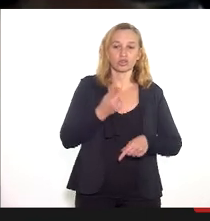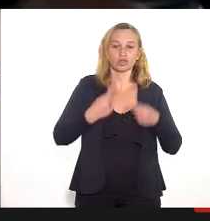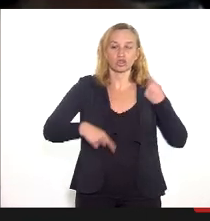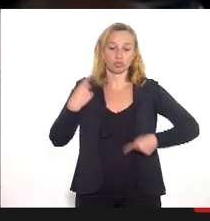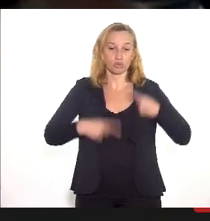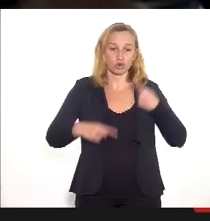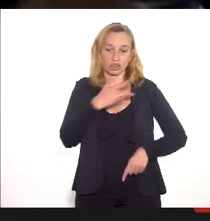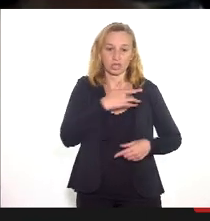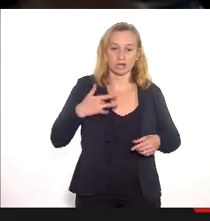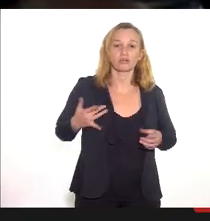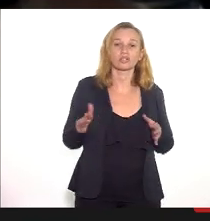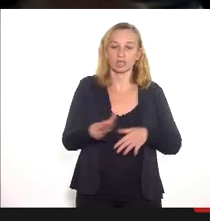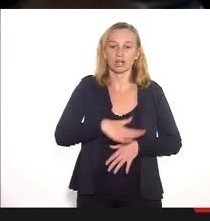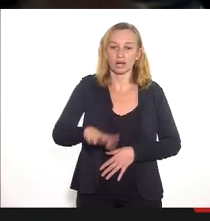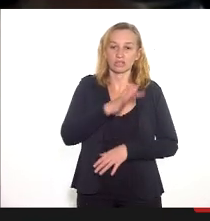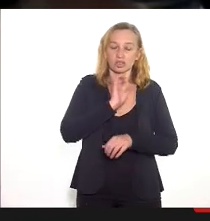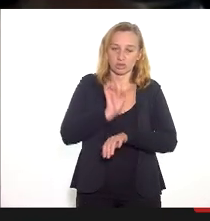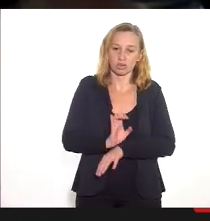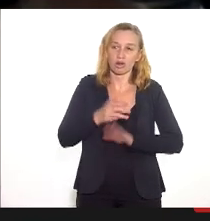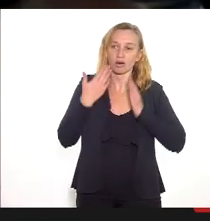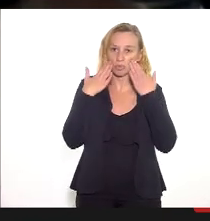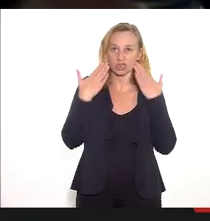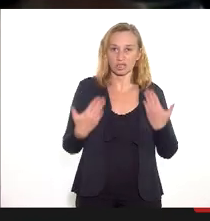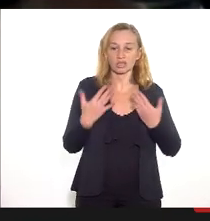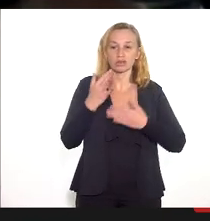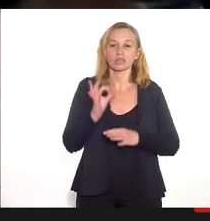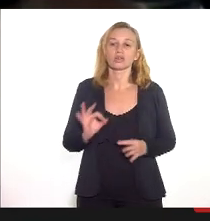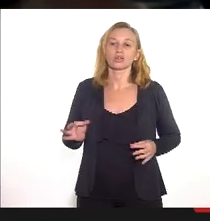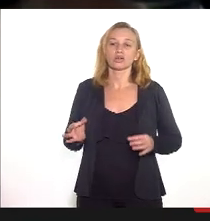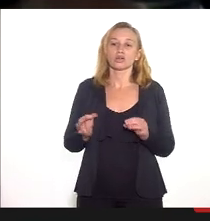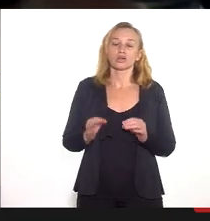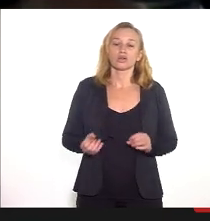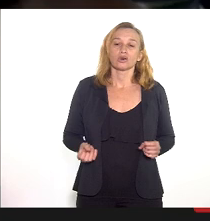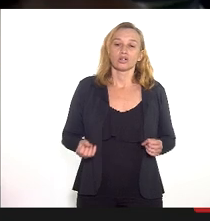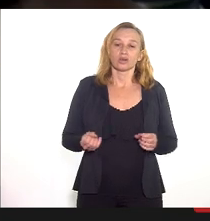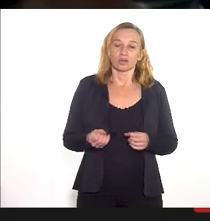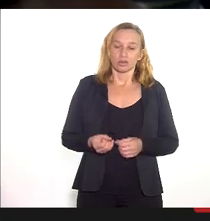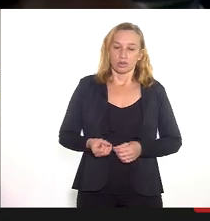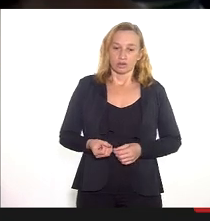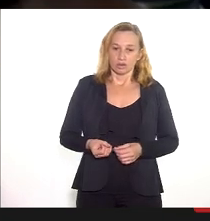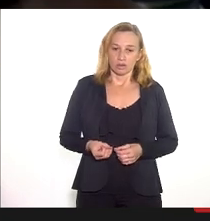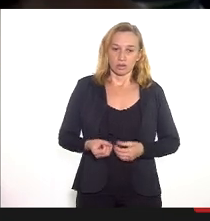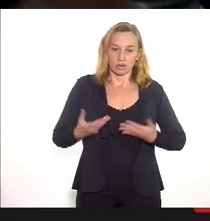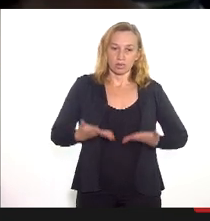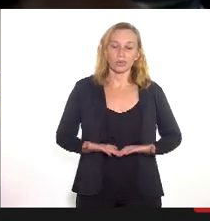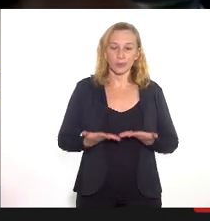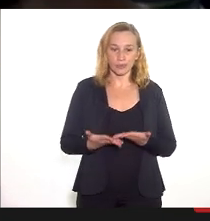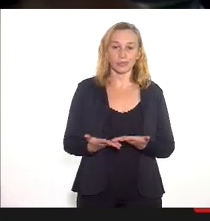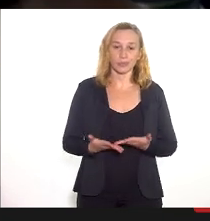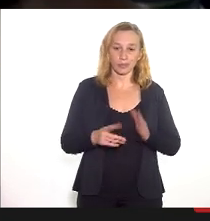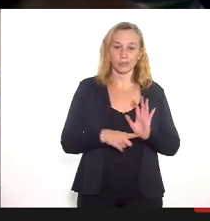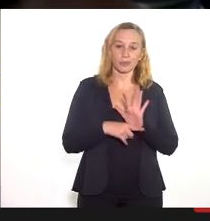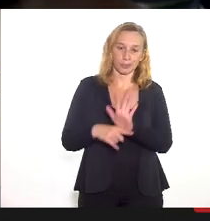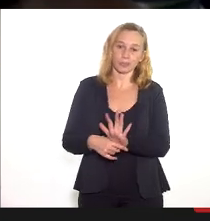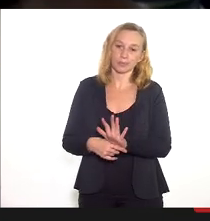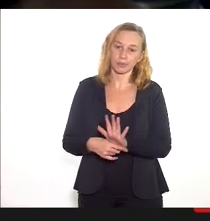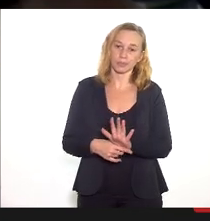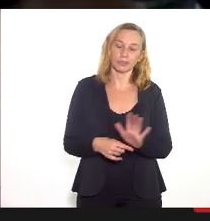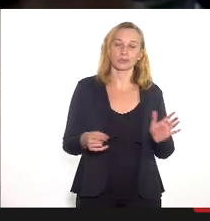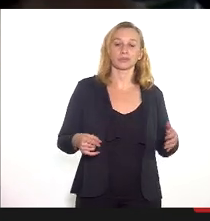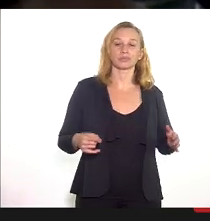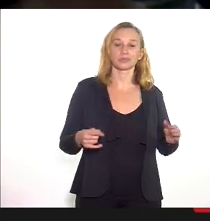saúde no território estadual apresenta significativo perfil prestador com oferta assistencial disponibilizada à